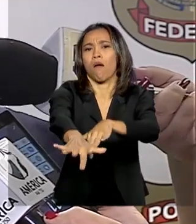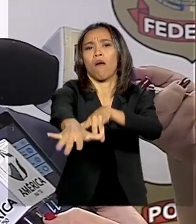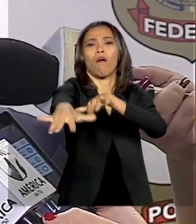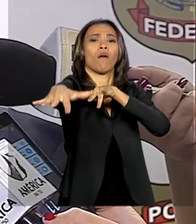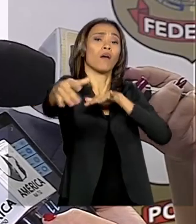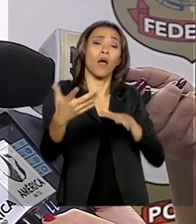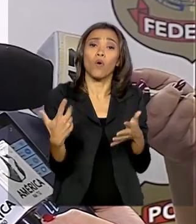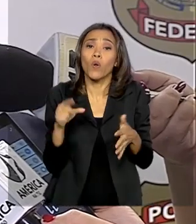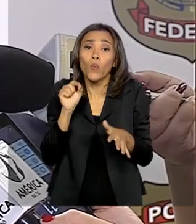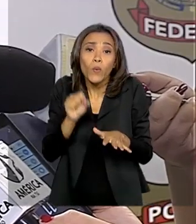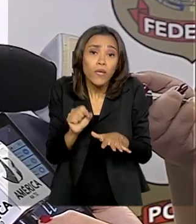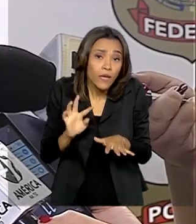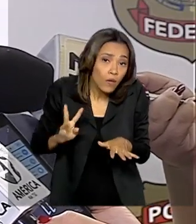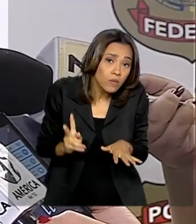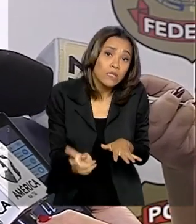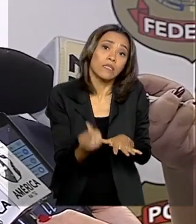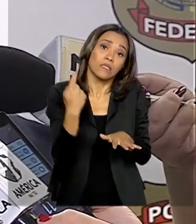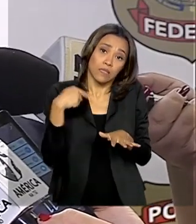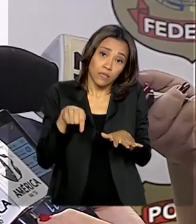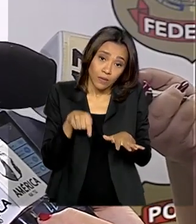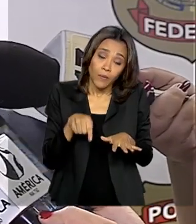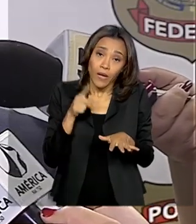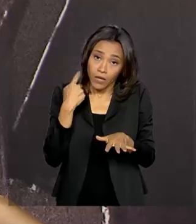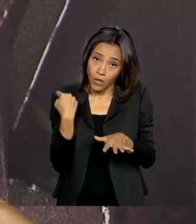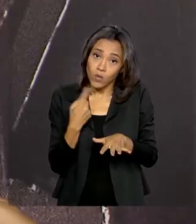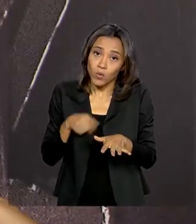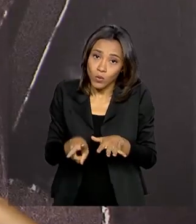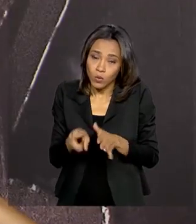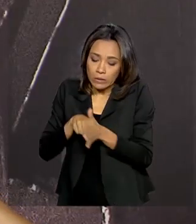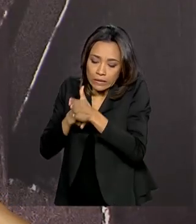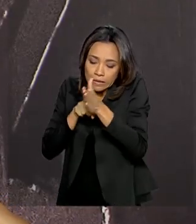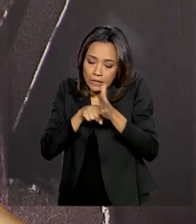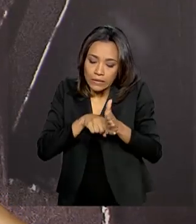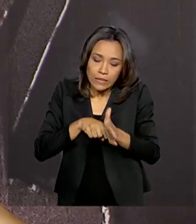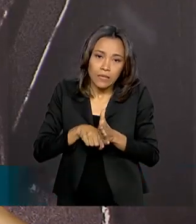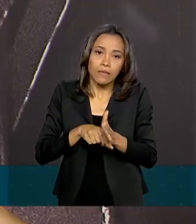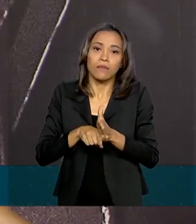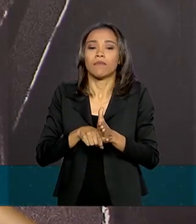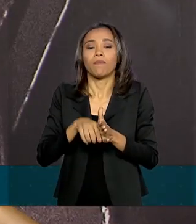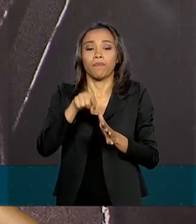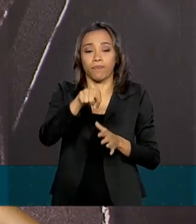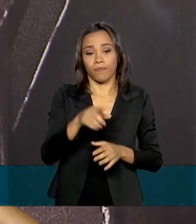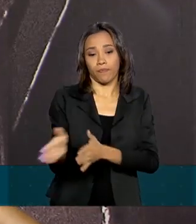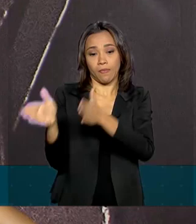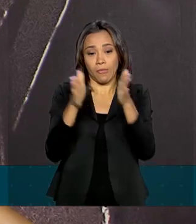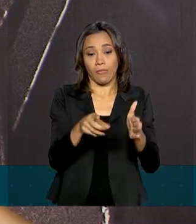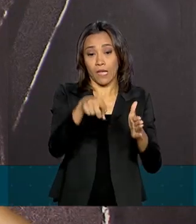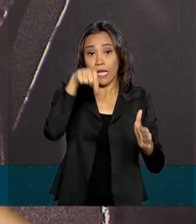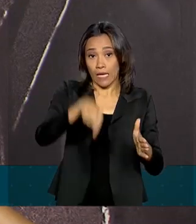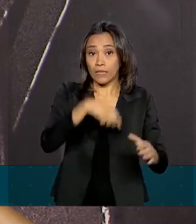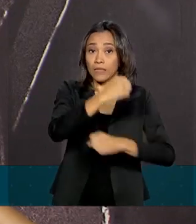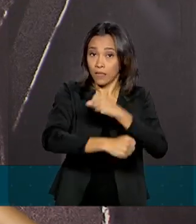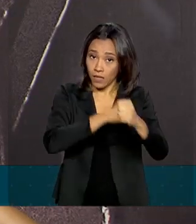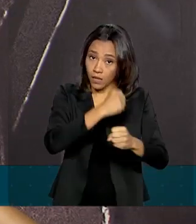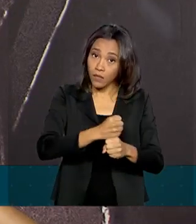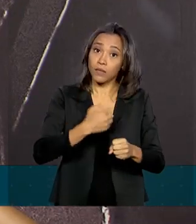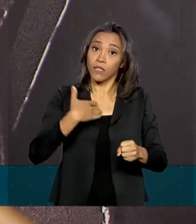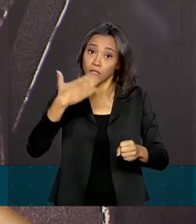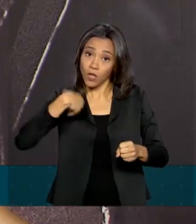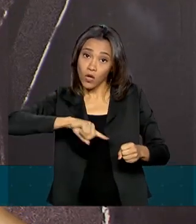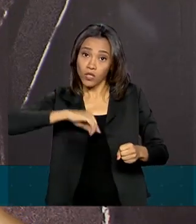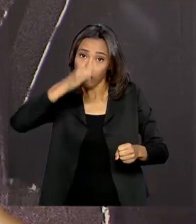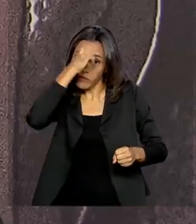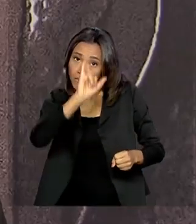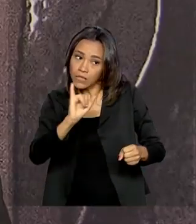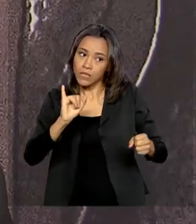liquefação daqueles rejeitos minerais é o que a gente está buscando. Esse ano você vai ter uma maior previsibilidade e a gente também está aumentando